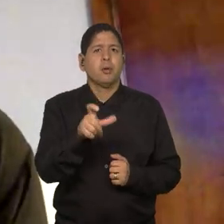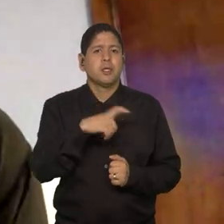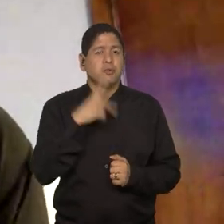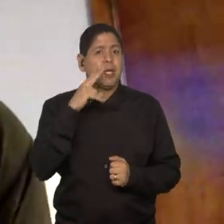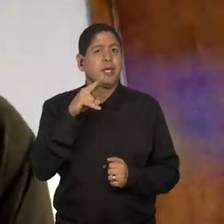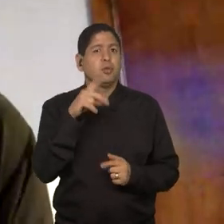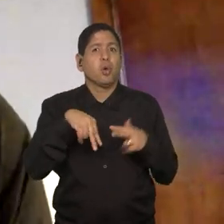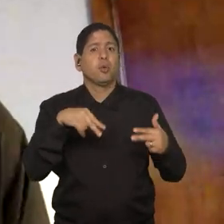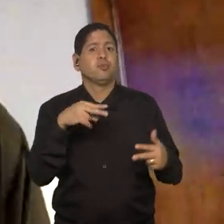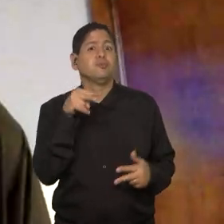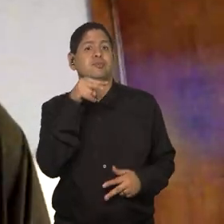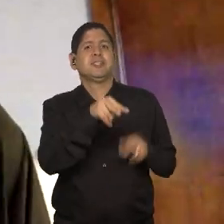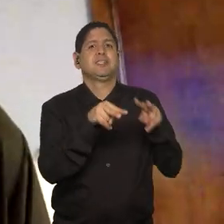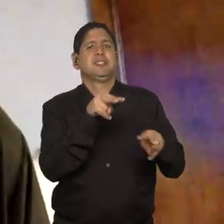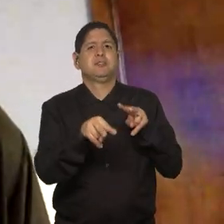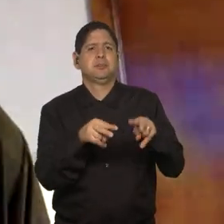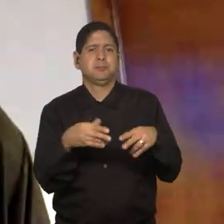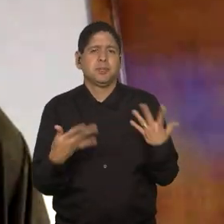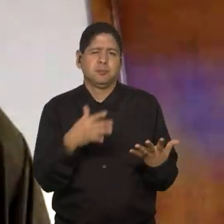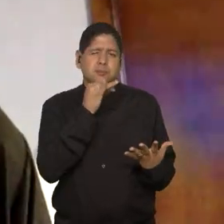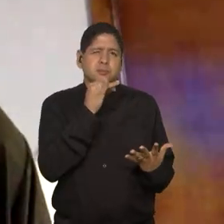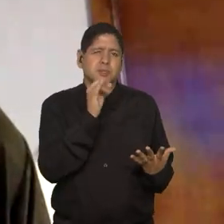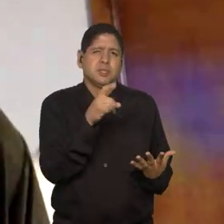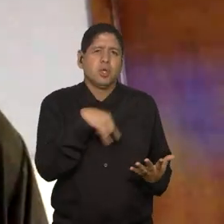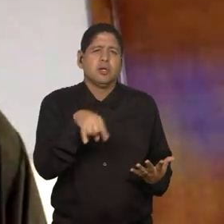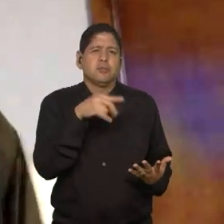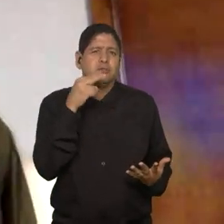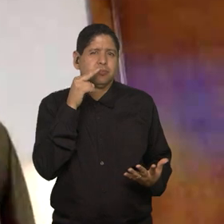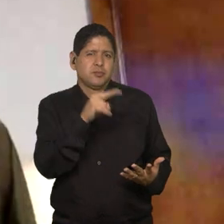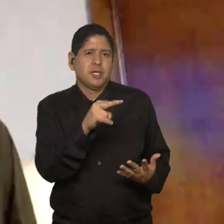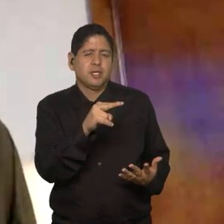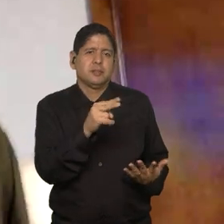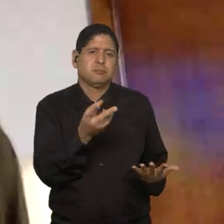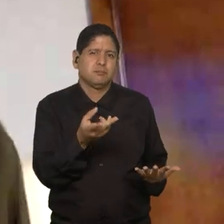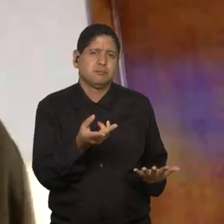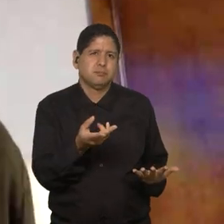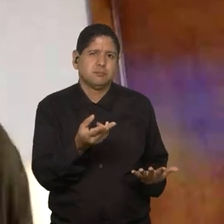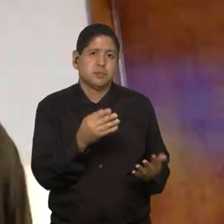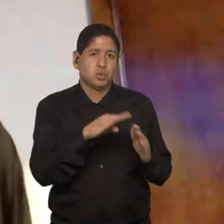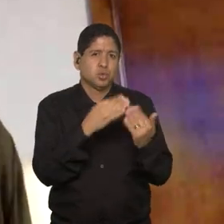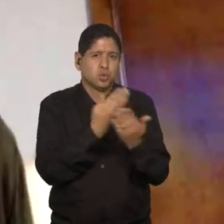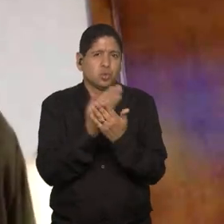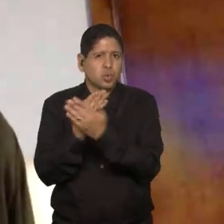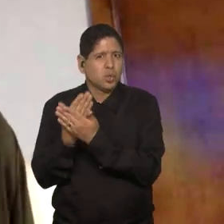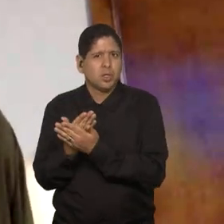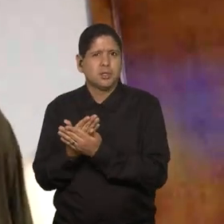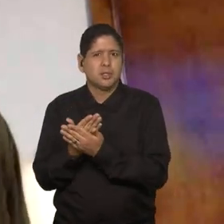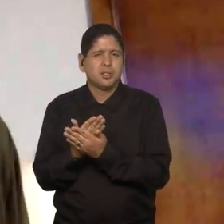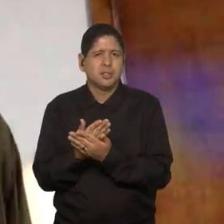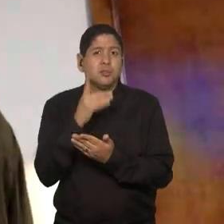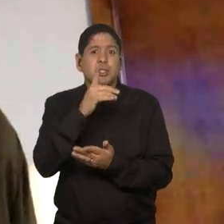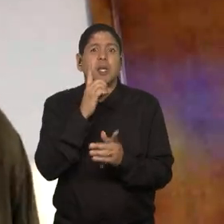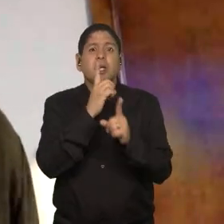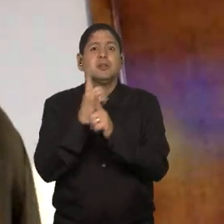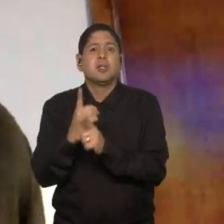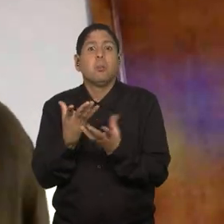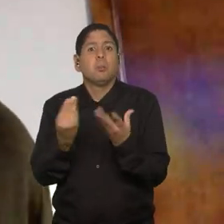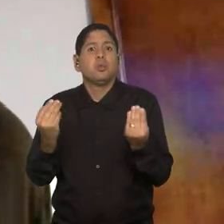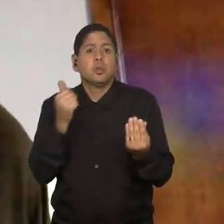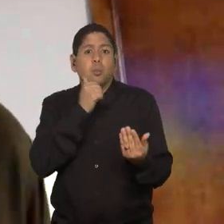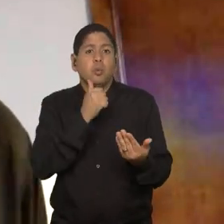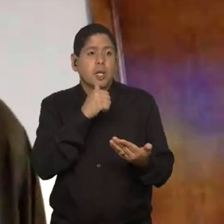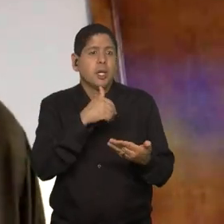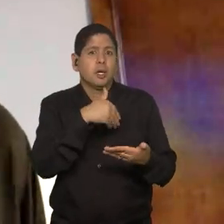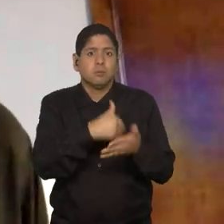visível. Então, se a gente for, por exemplo, ver, olhar nas escolas, você vai achar muita menina